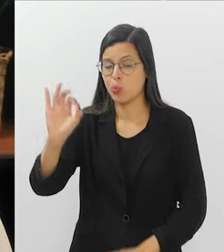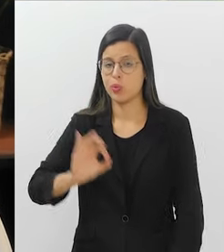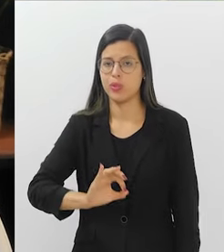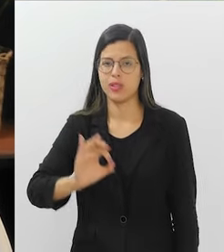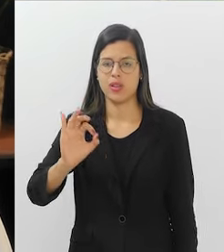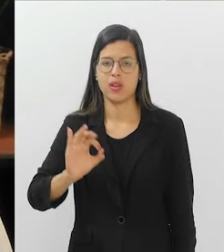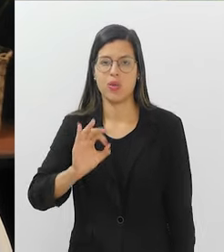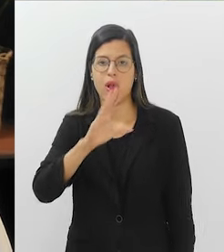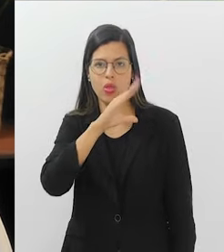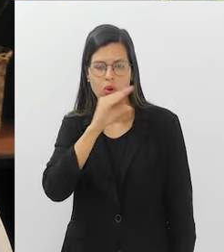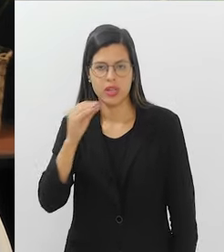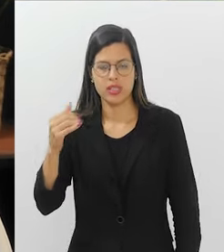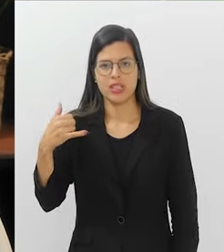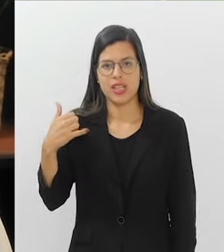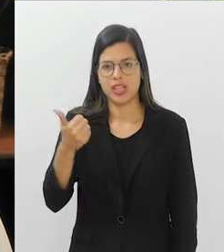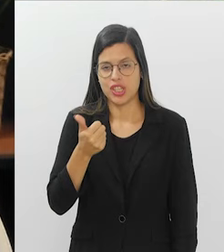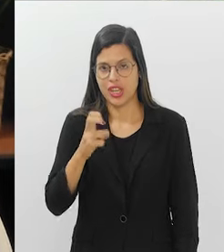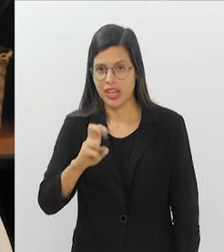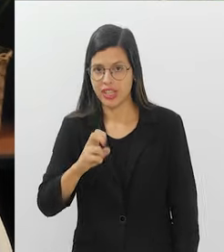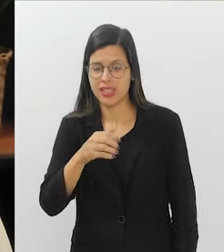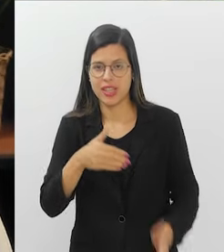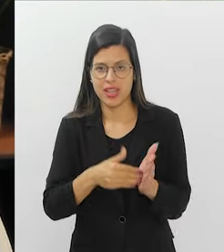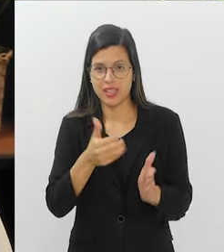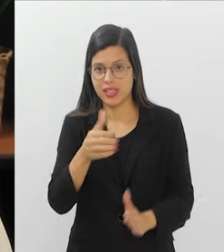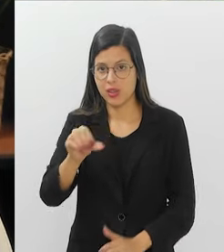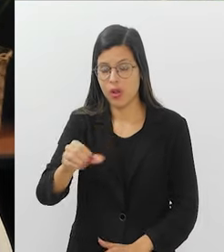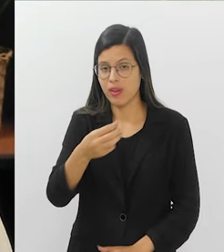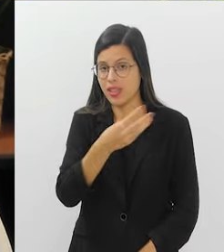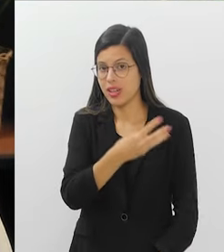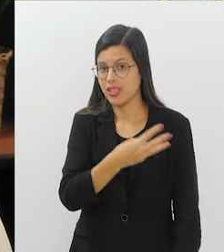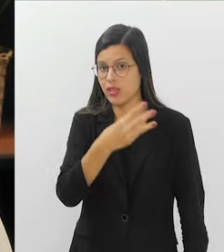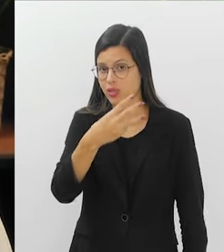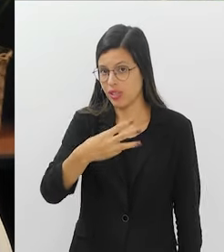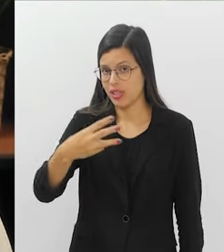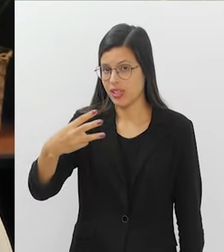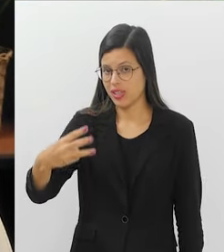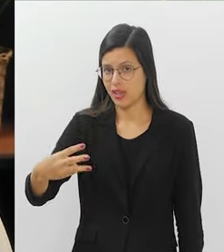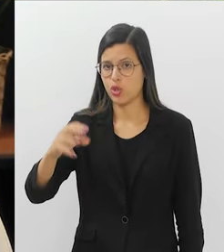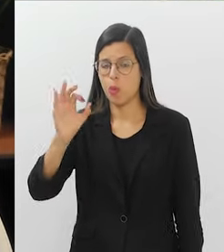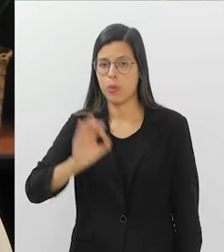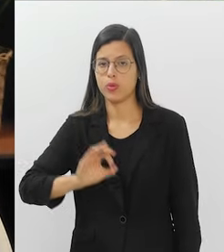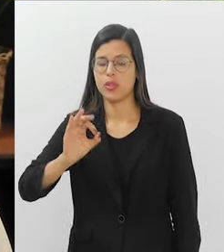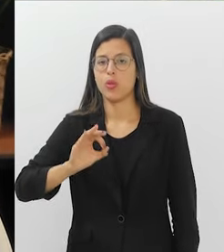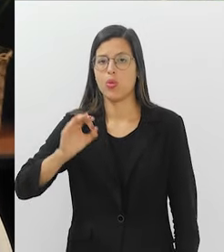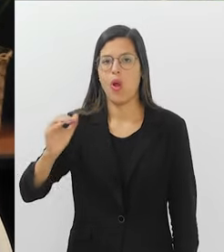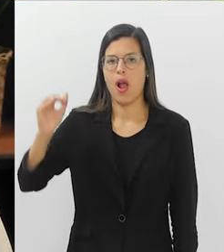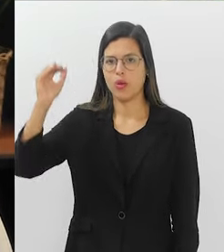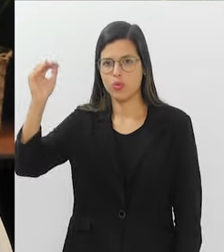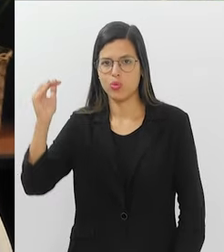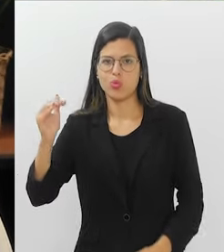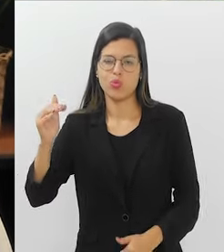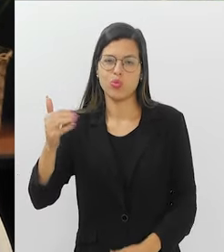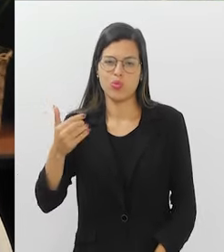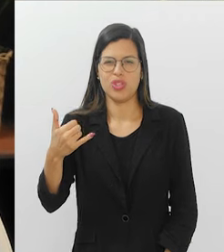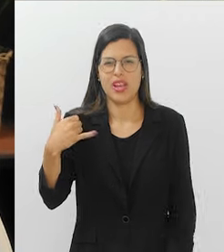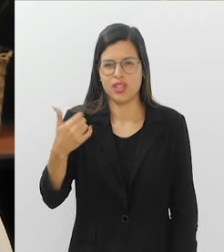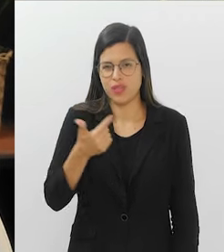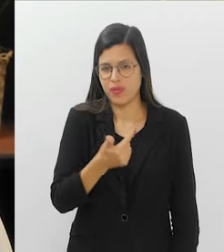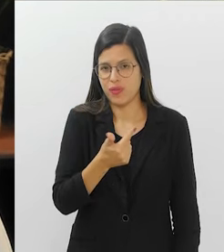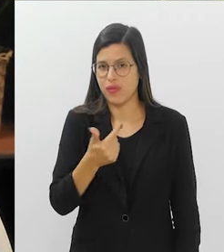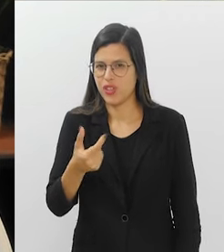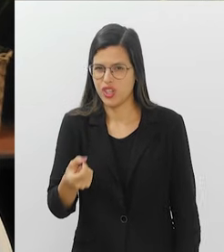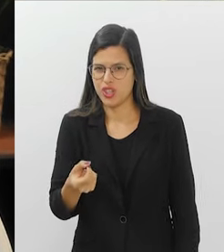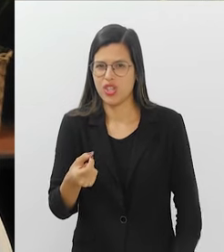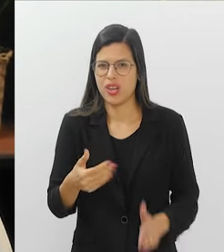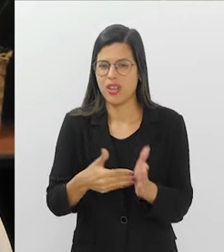Entre adolescentes de 15 a 19 anos, 333%. Adultos jovens de 20